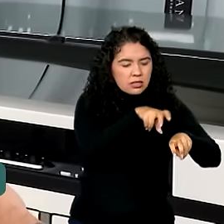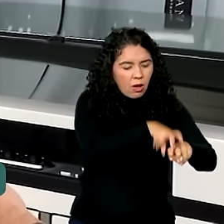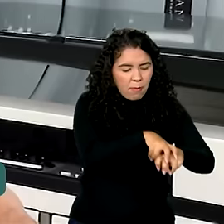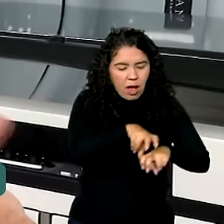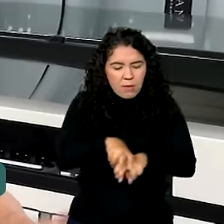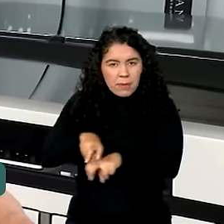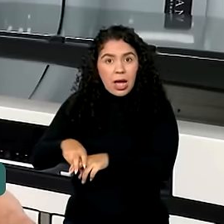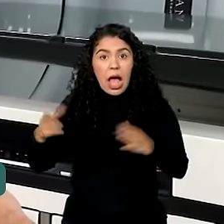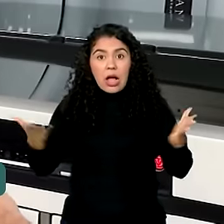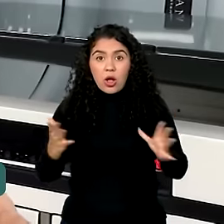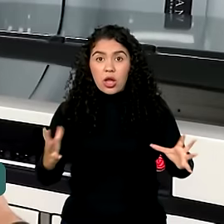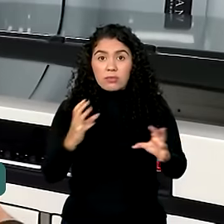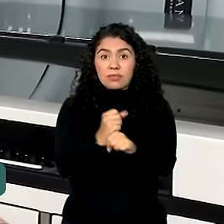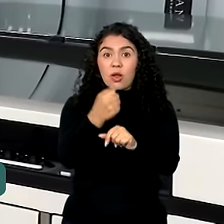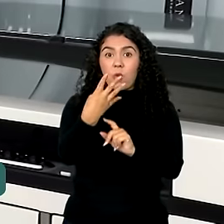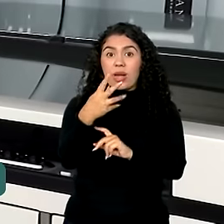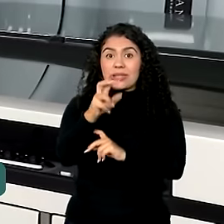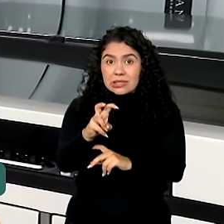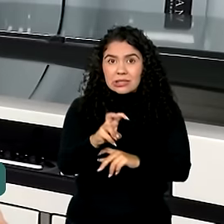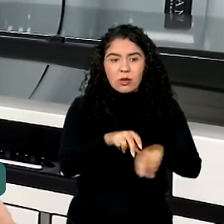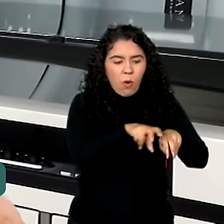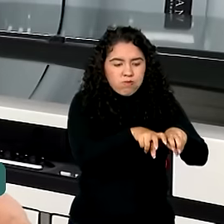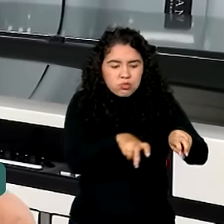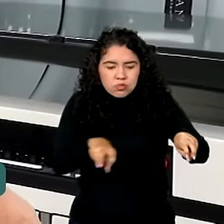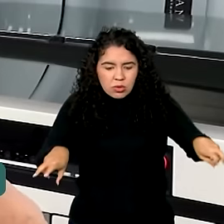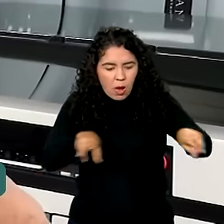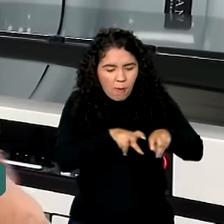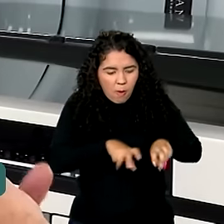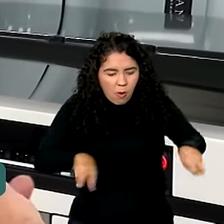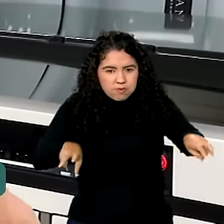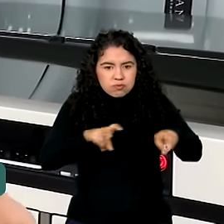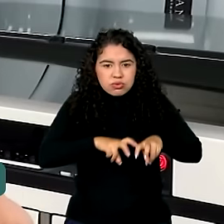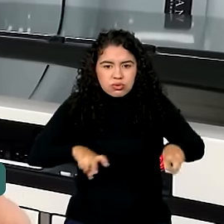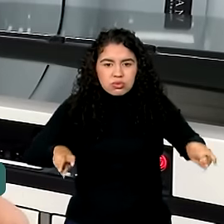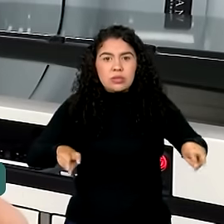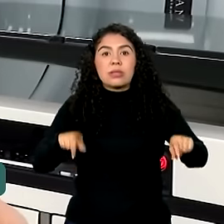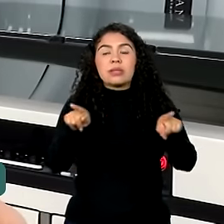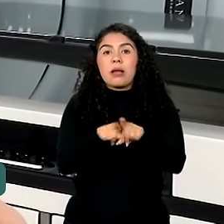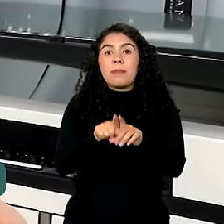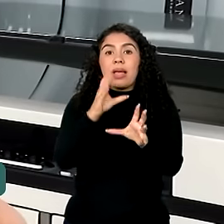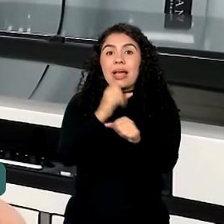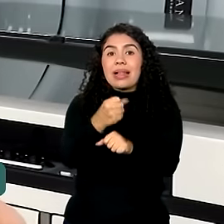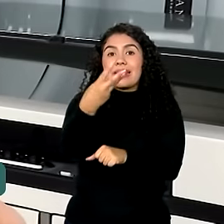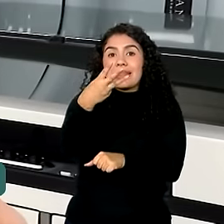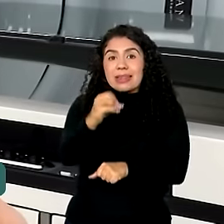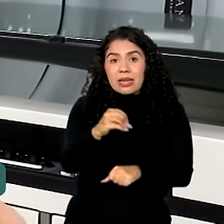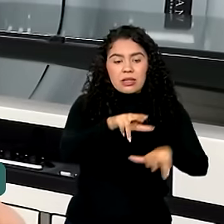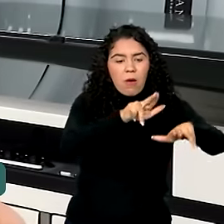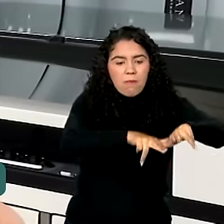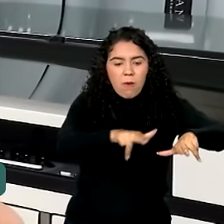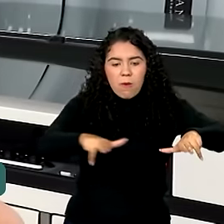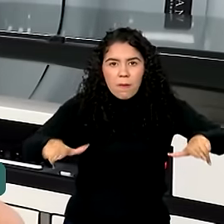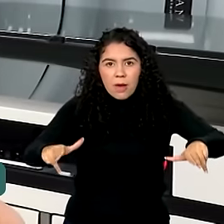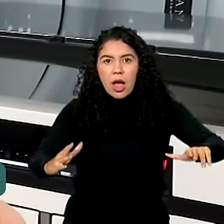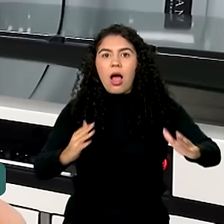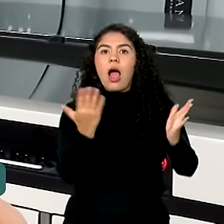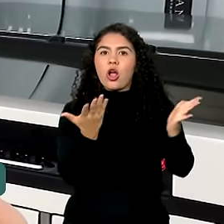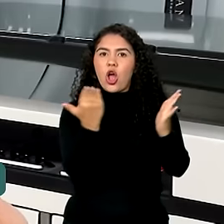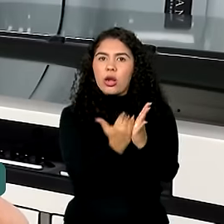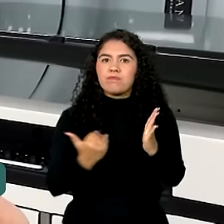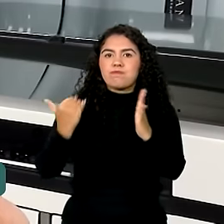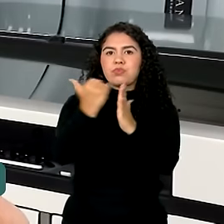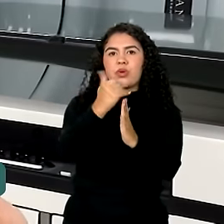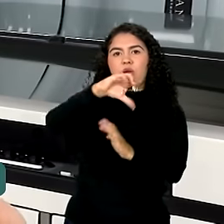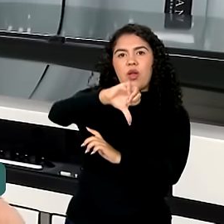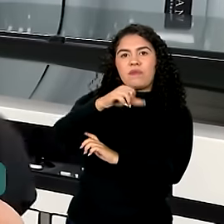poltronas. Nós também vamos aumentar de 30 leitos de internação para 94 leitos de